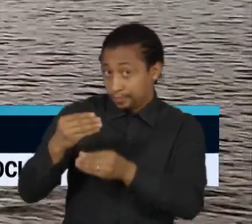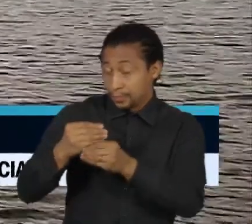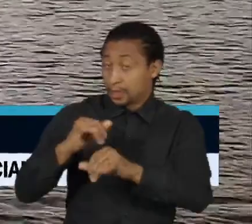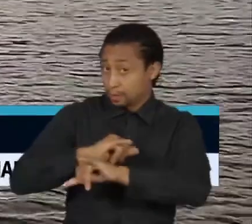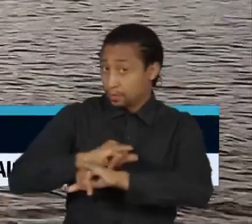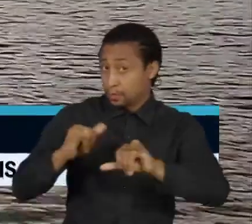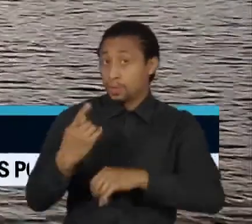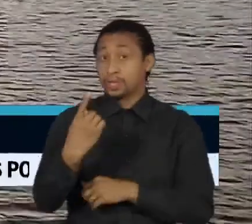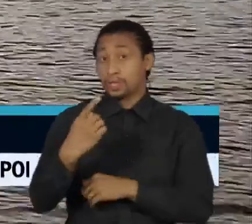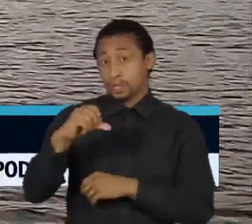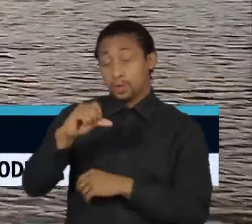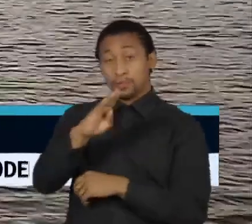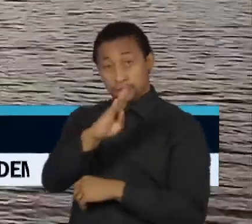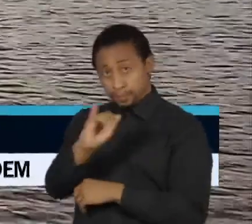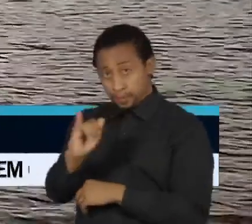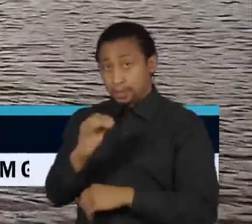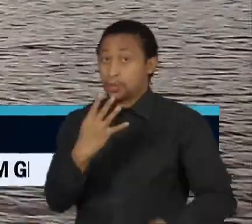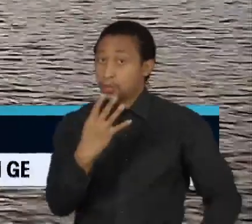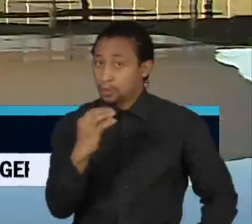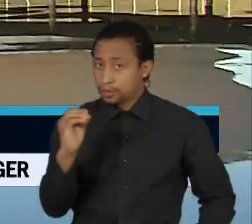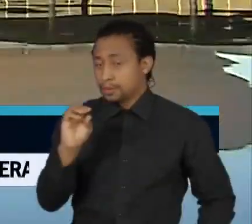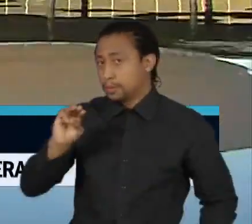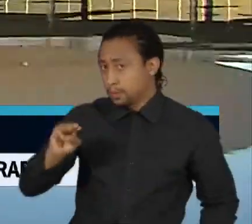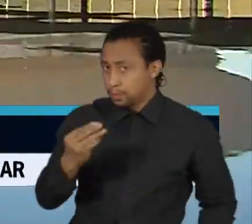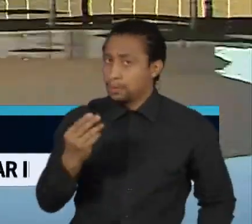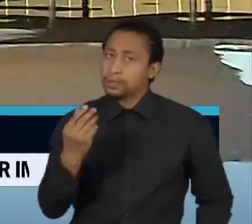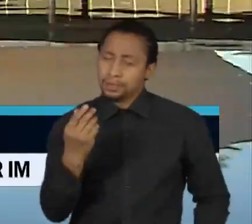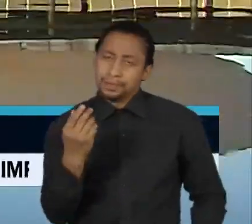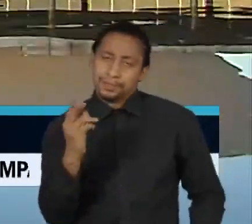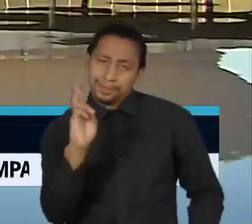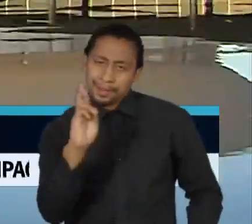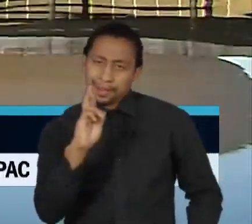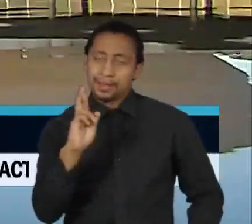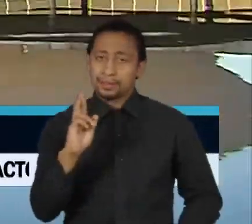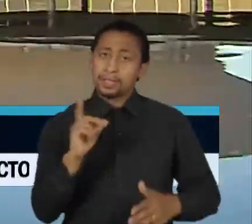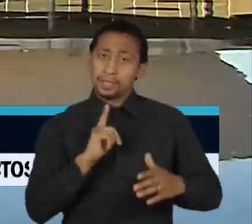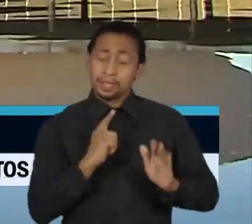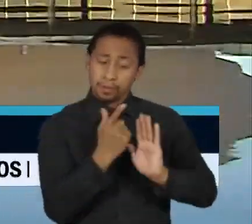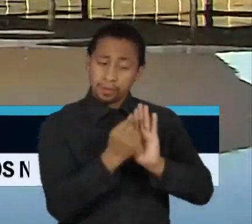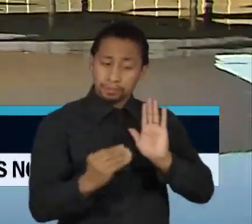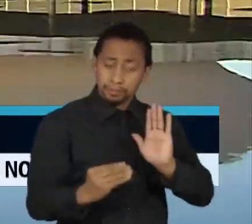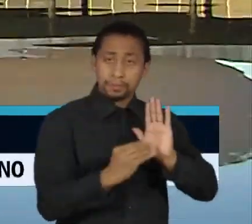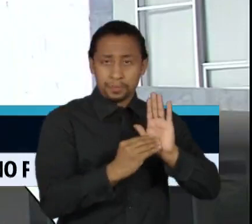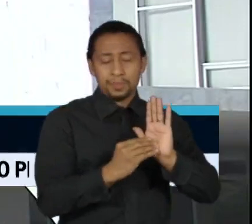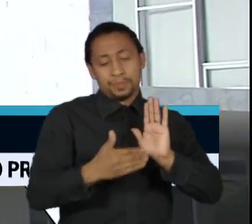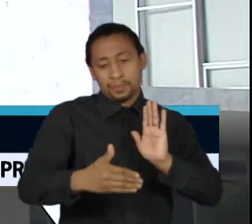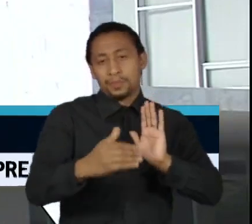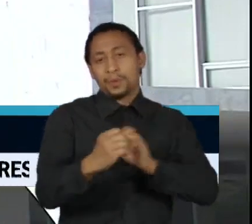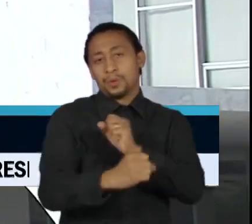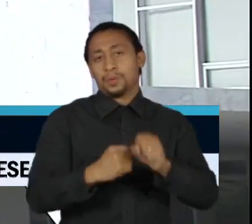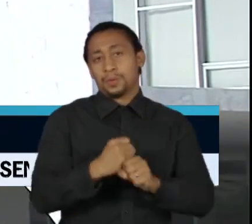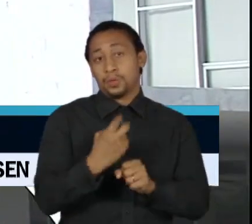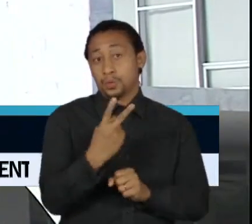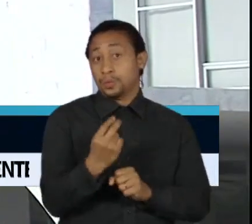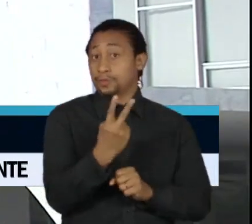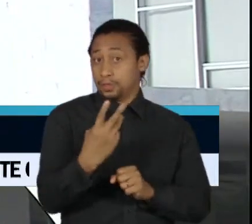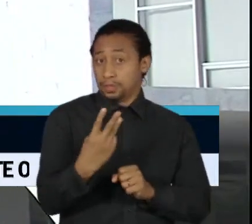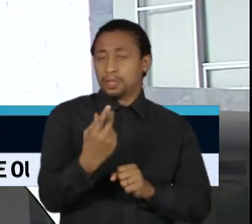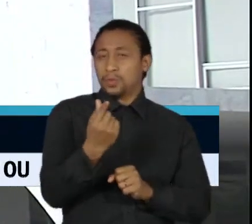,4 bilhões reservados para o ano que vem para o orçamento secreto será de